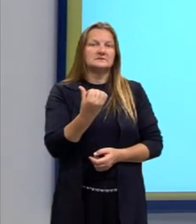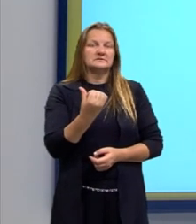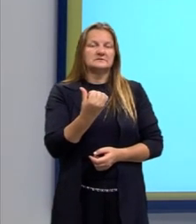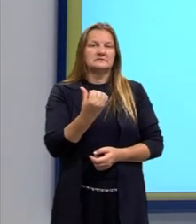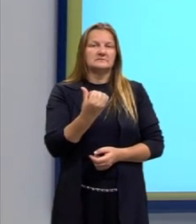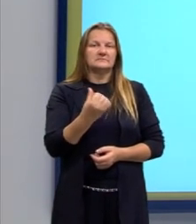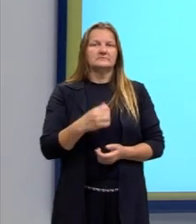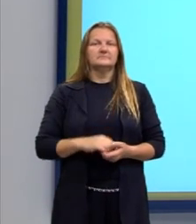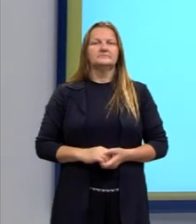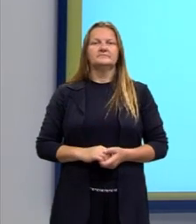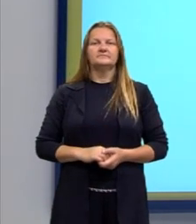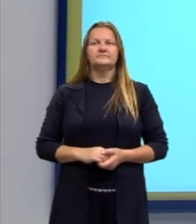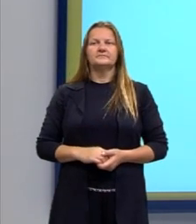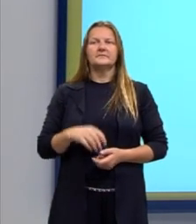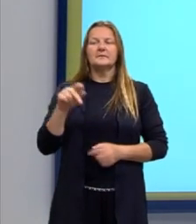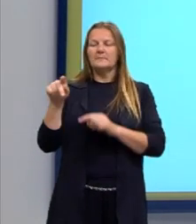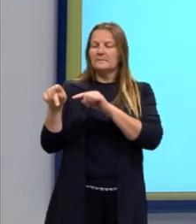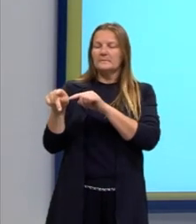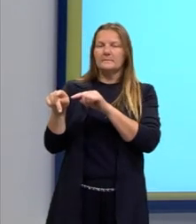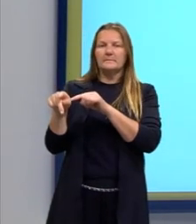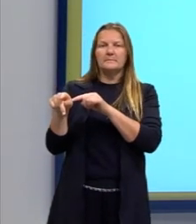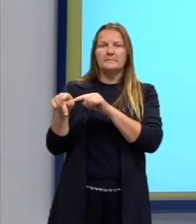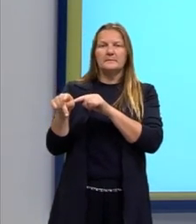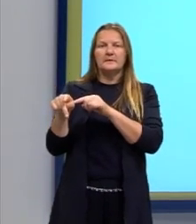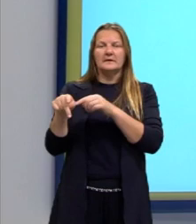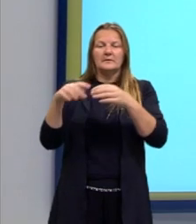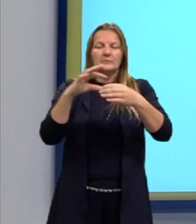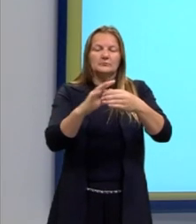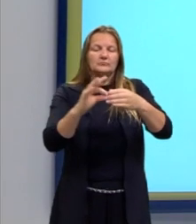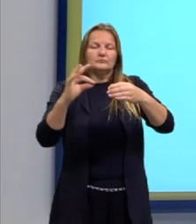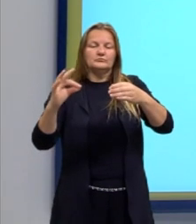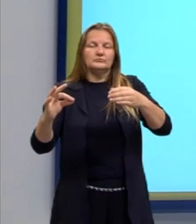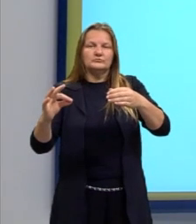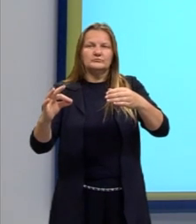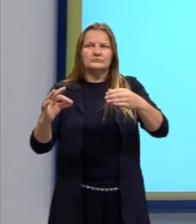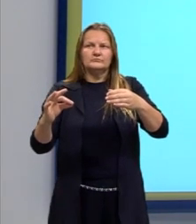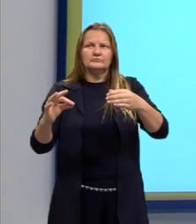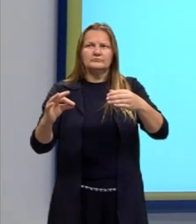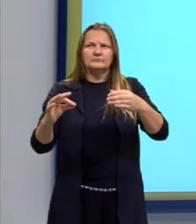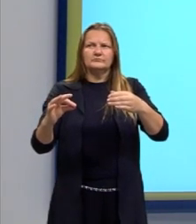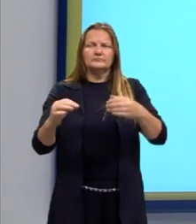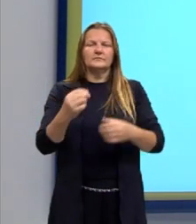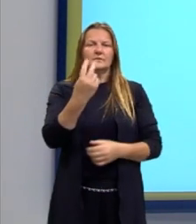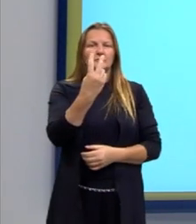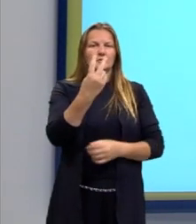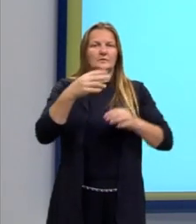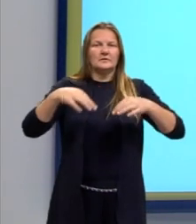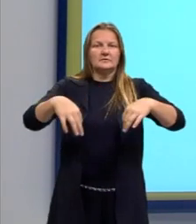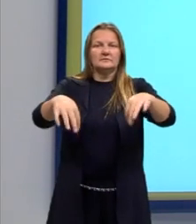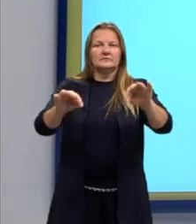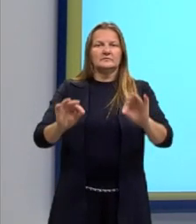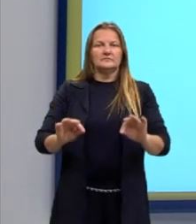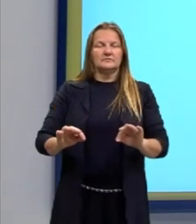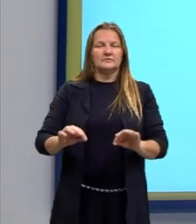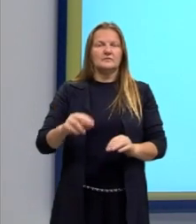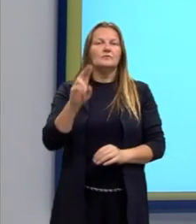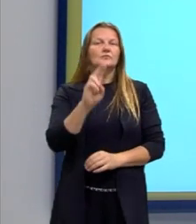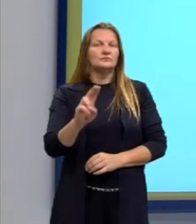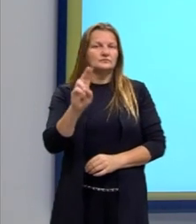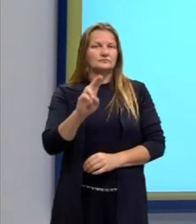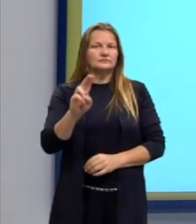à disposição. E o P é uma parte desse material, que vai ser os dois tecidos ali que eu vou utilizar.